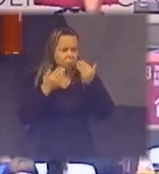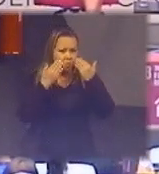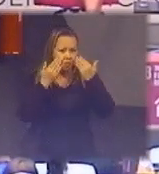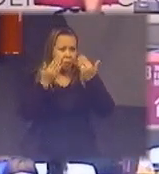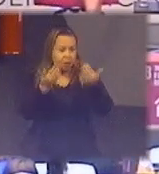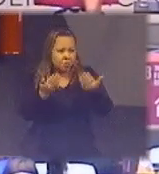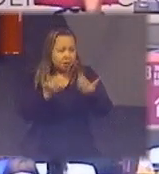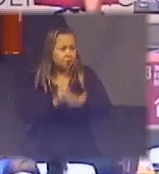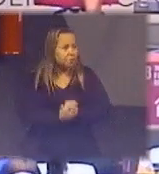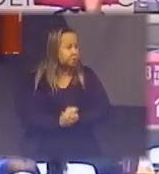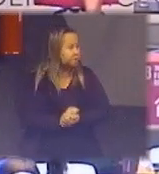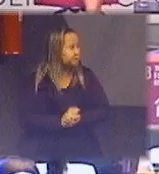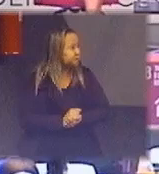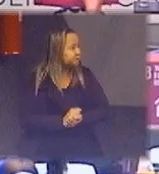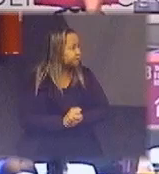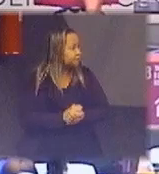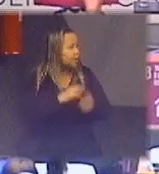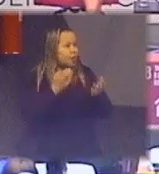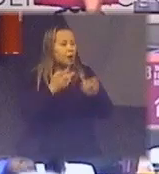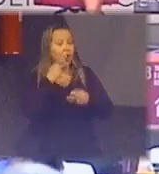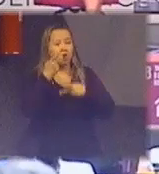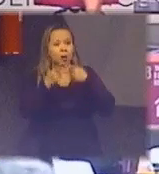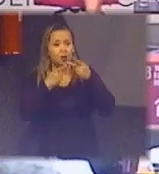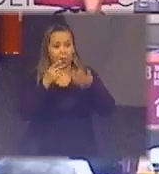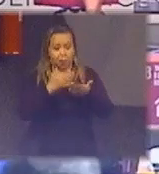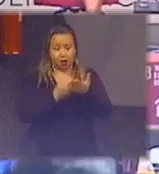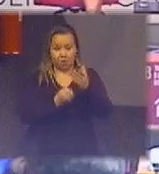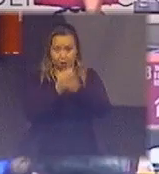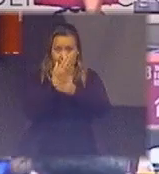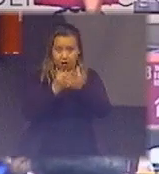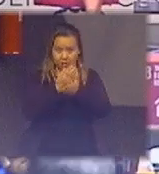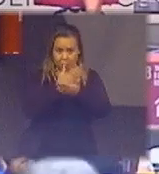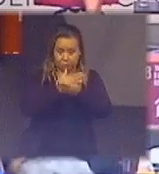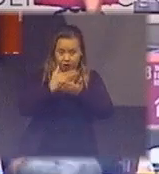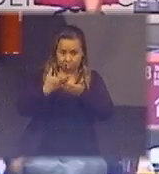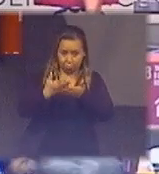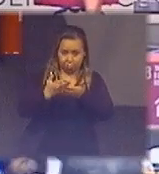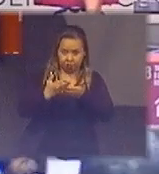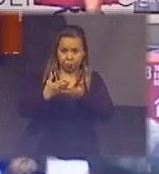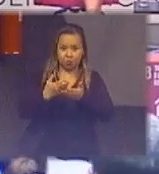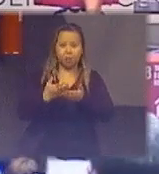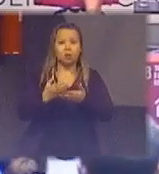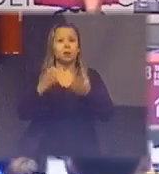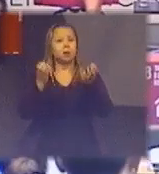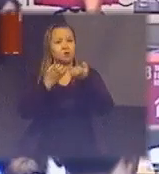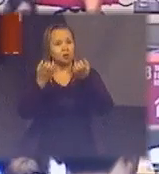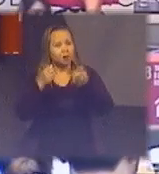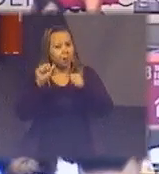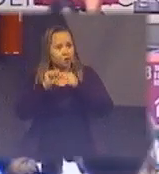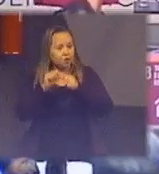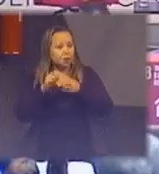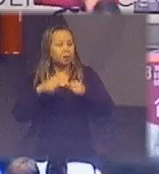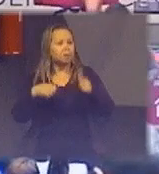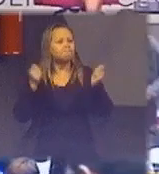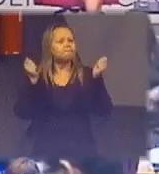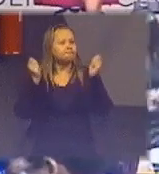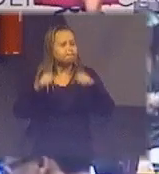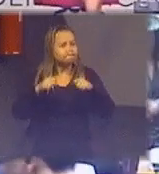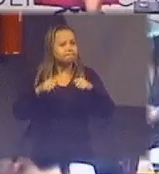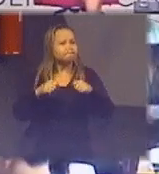há algum tempo mas eu queria falar de uma iniciativa que a ABNT está querendo fazer agora e tem a ver com capacitação eles querem